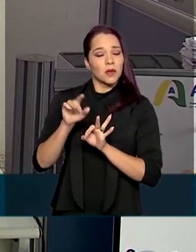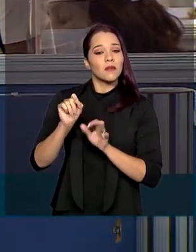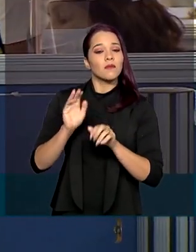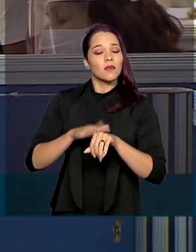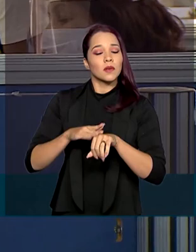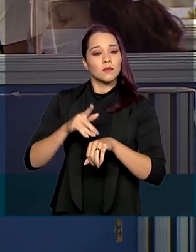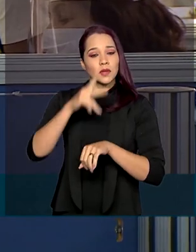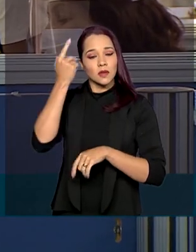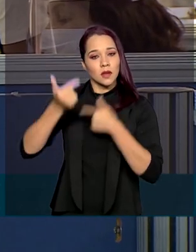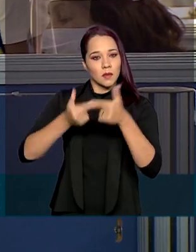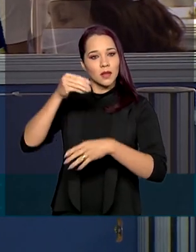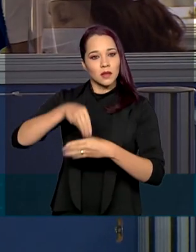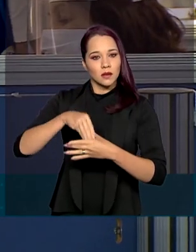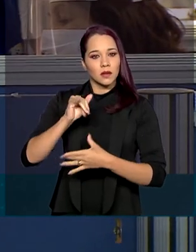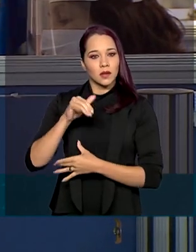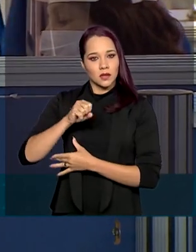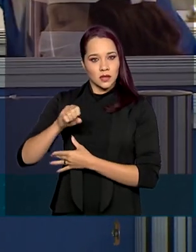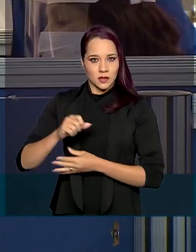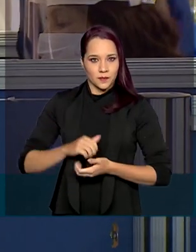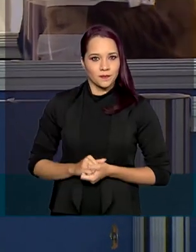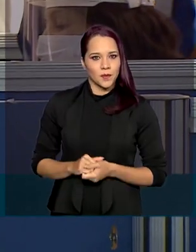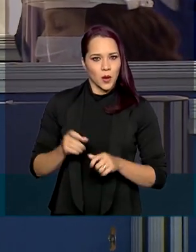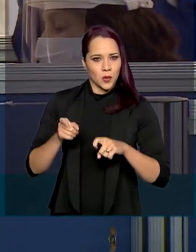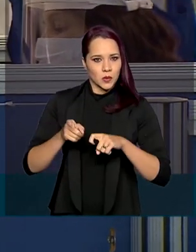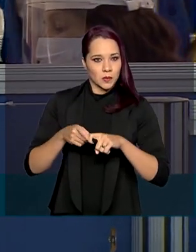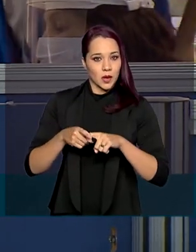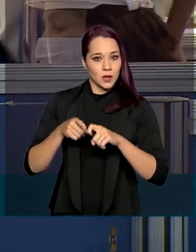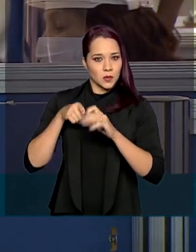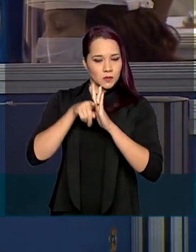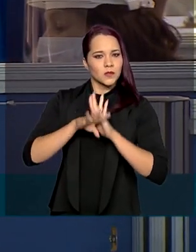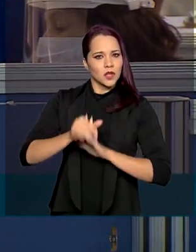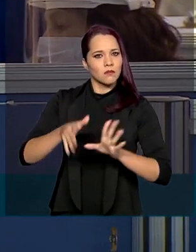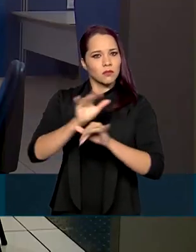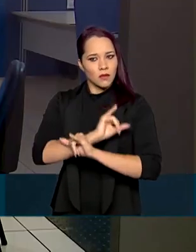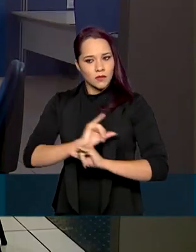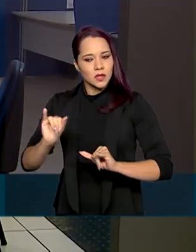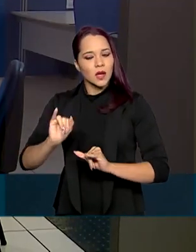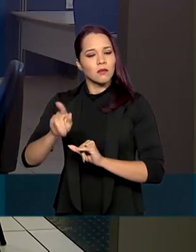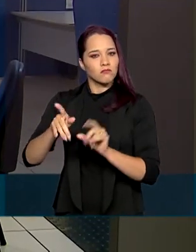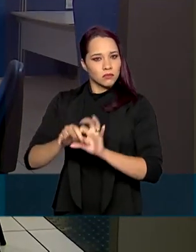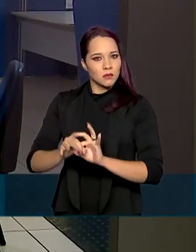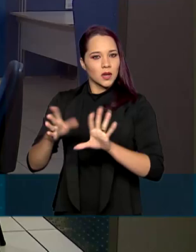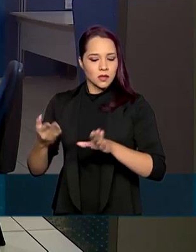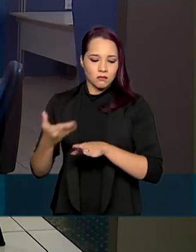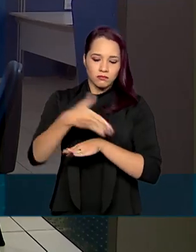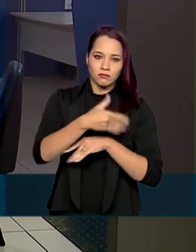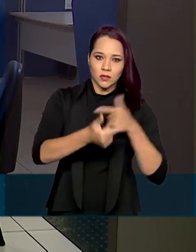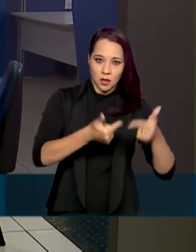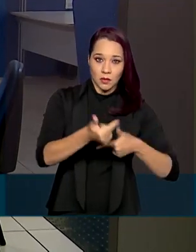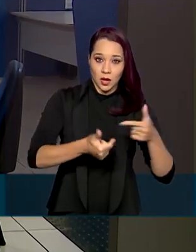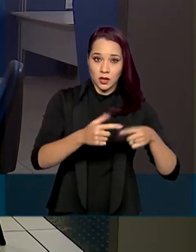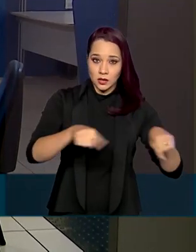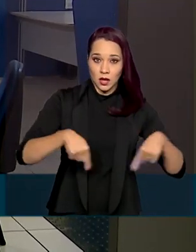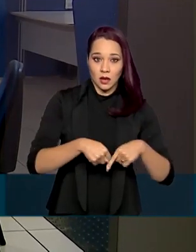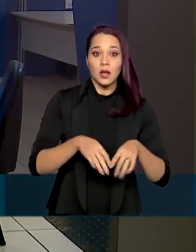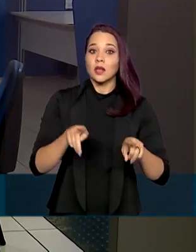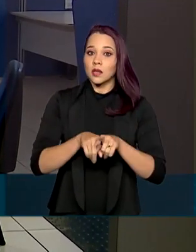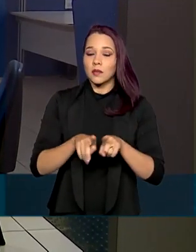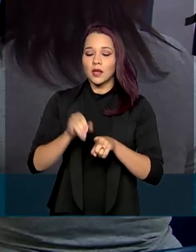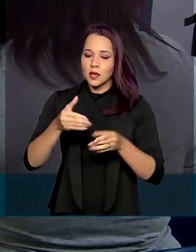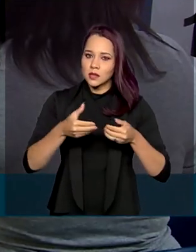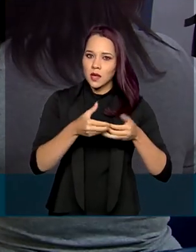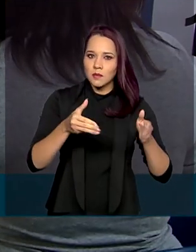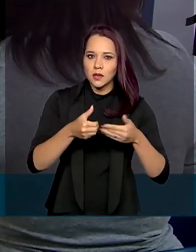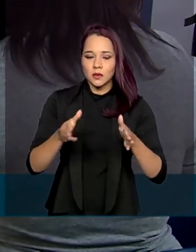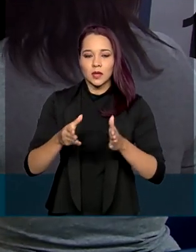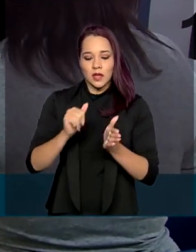do INSS. Os peritos médicos federais já foram informados da liberação dos consultórios e também sobre a reabertura